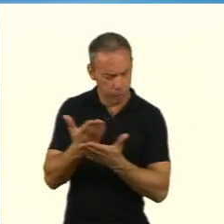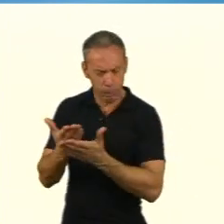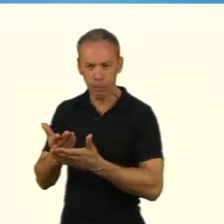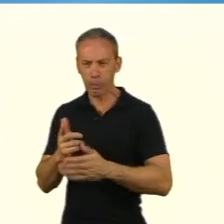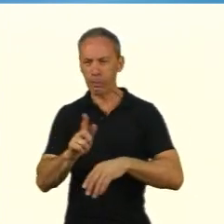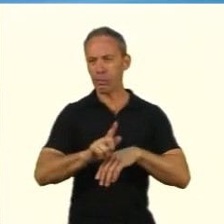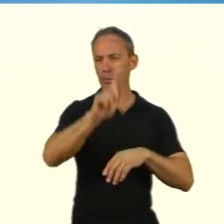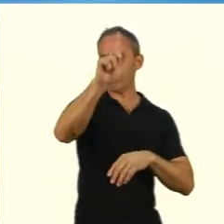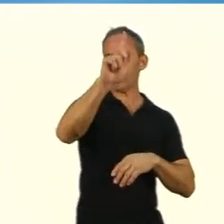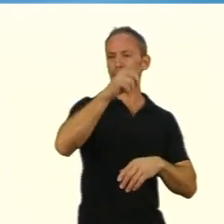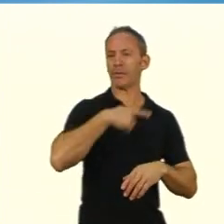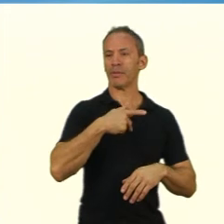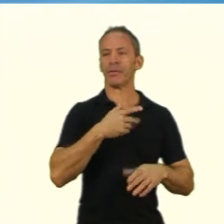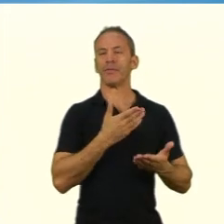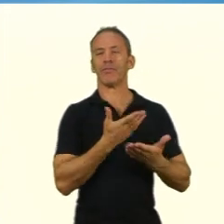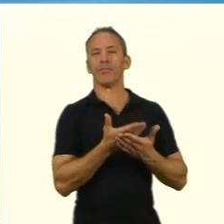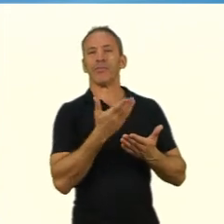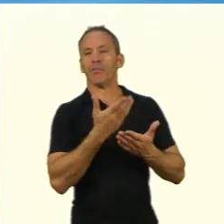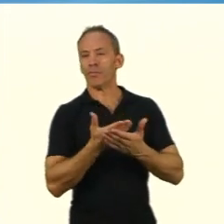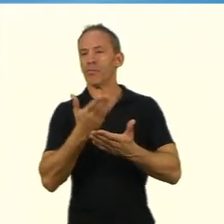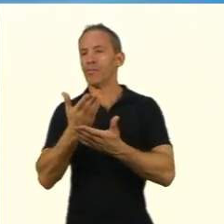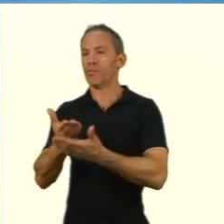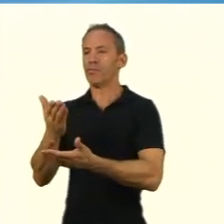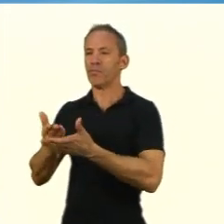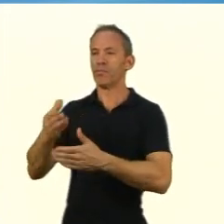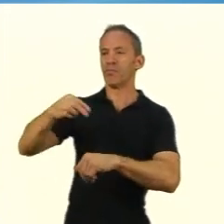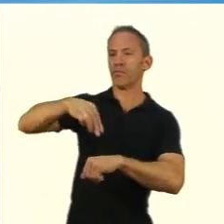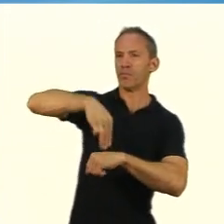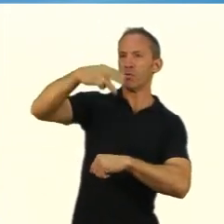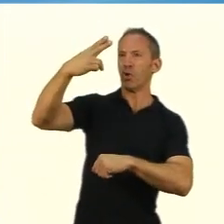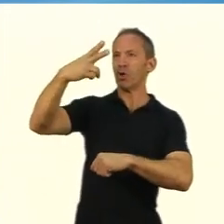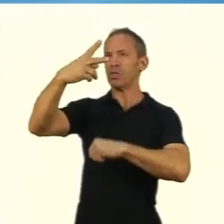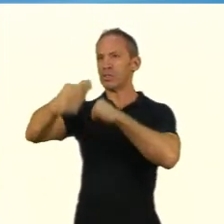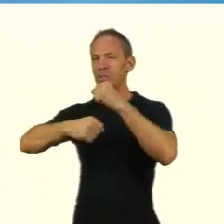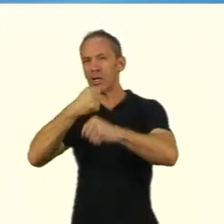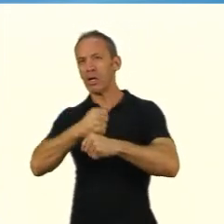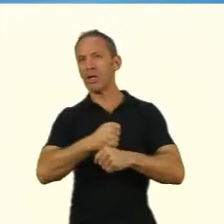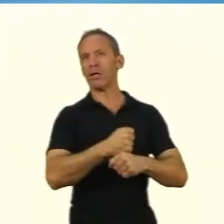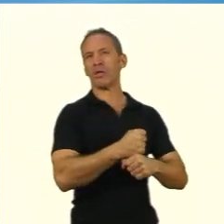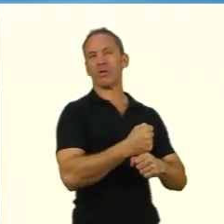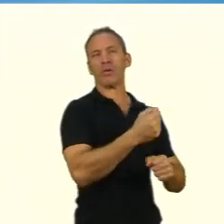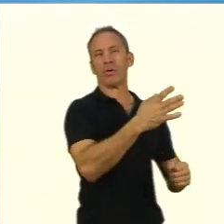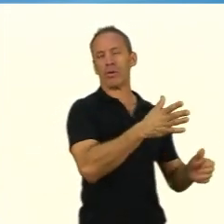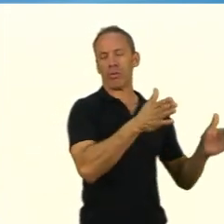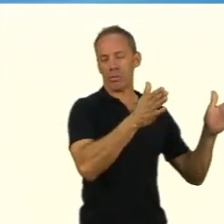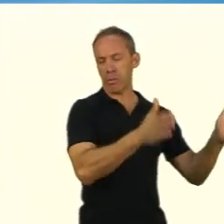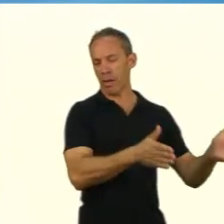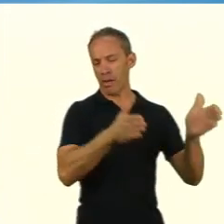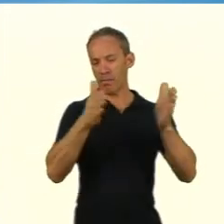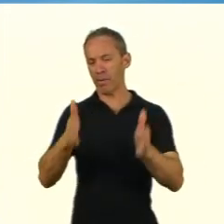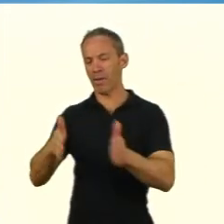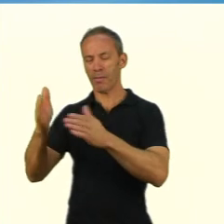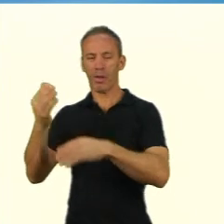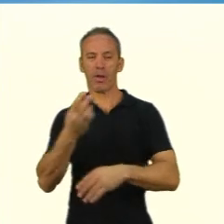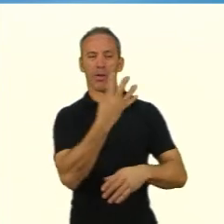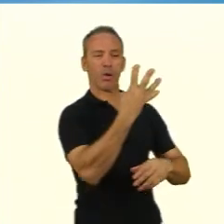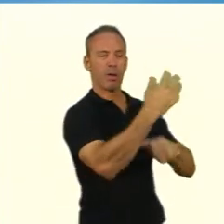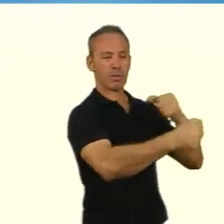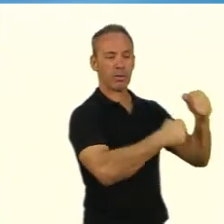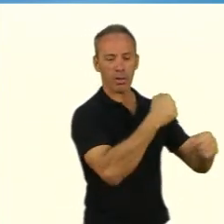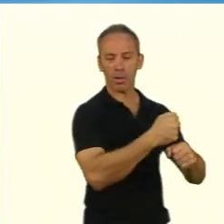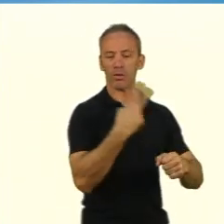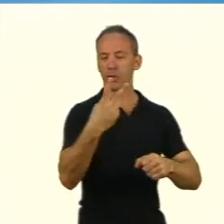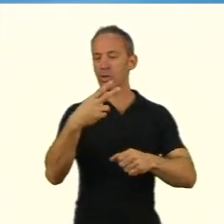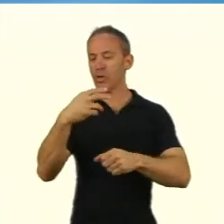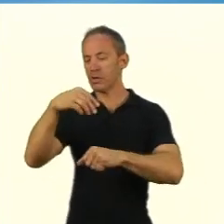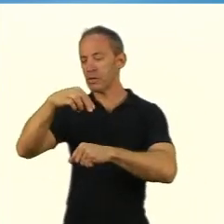graduação você passa pelo menos seis meses no mestrado você fica dois anos no doutorado quatro anos falando